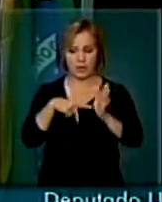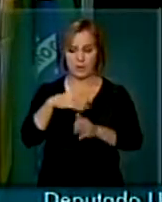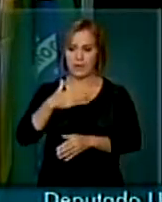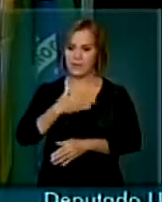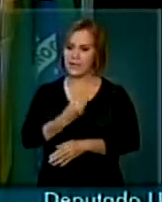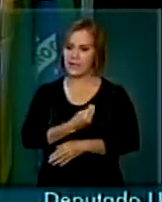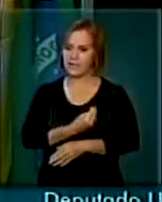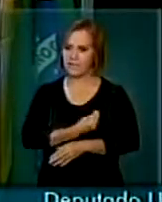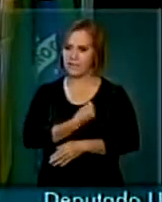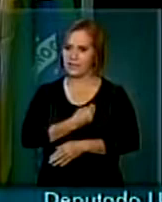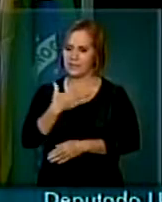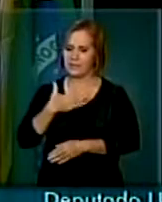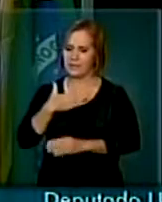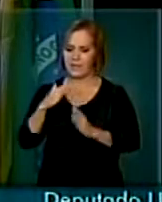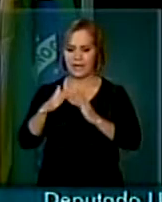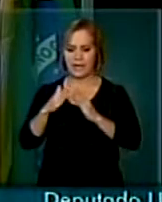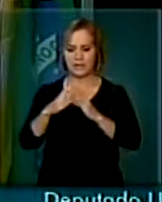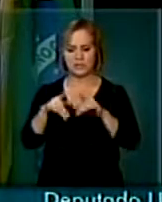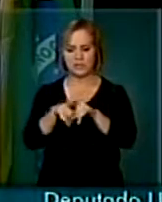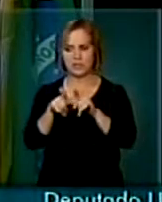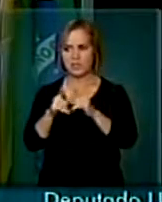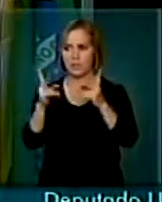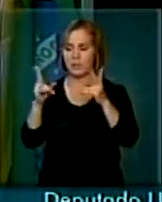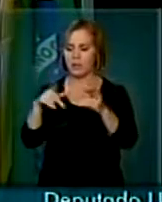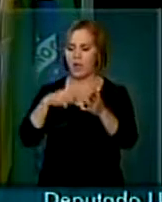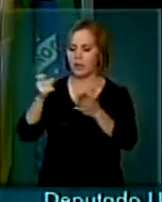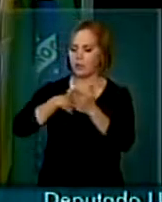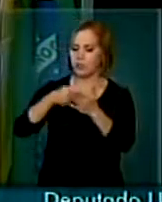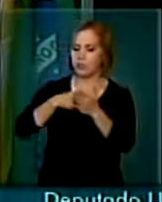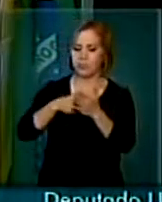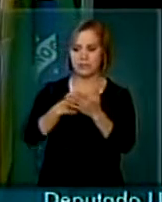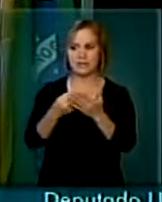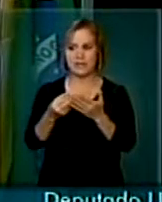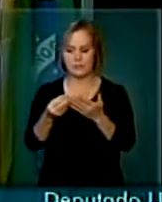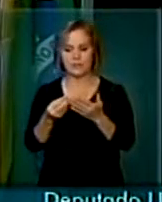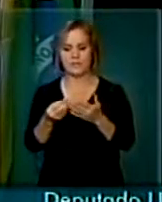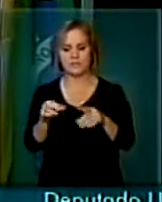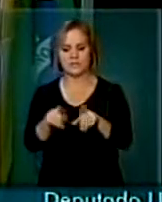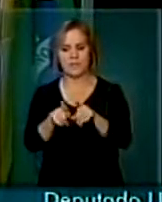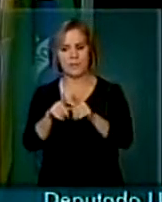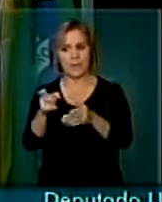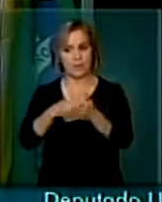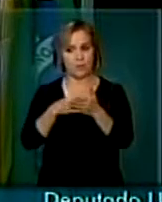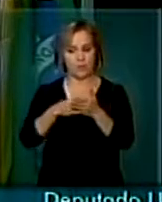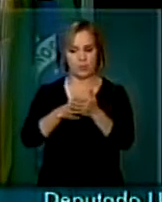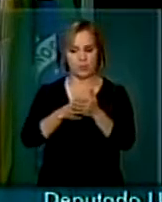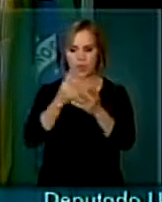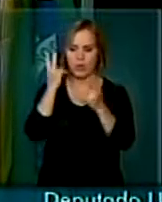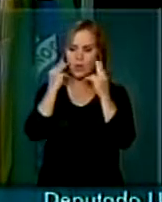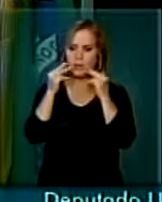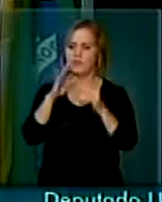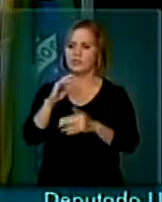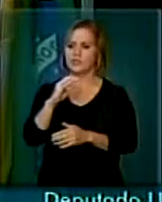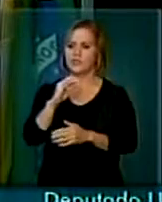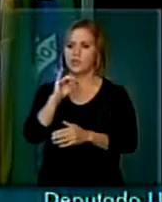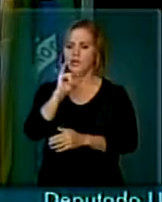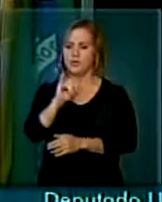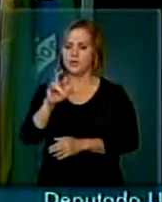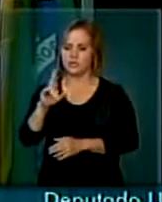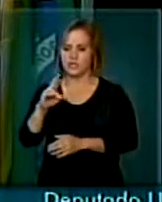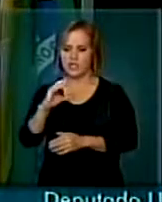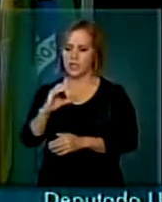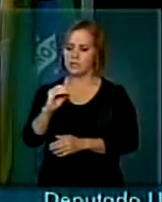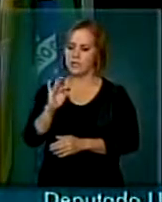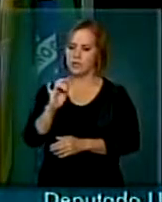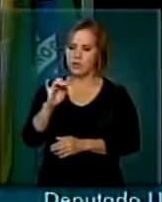Minha Vida e, ao mesmo tempo, tributar o setor. Não só com impostos tradicionais, como o Imposto de Renda, COFINS, PIS, Contribuição